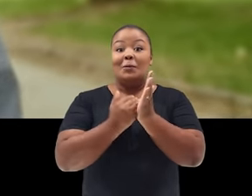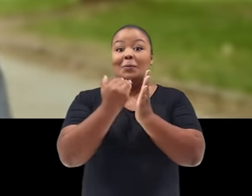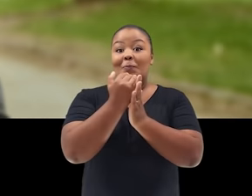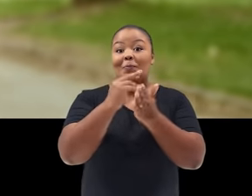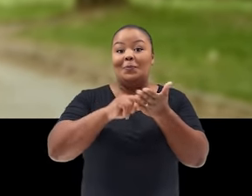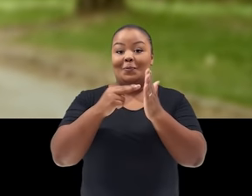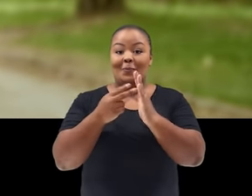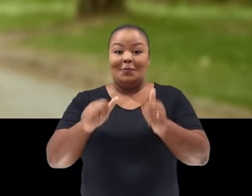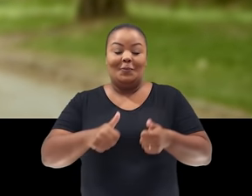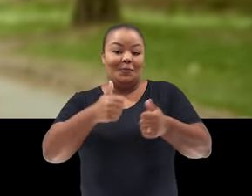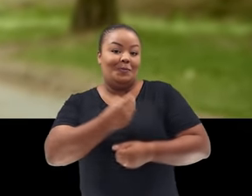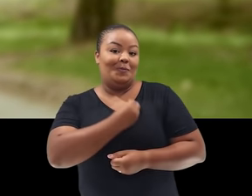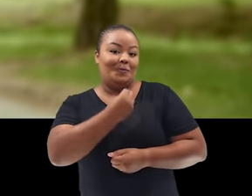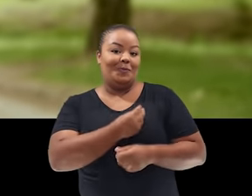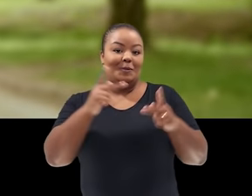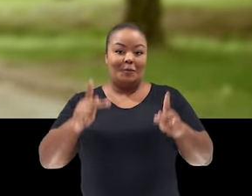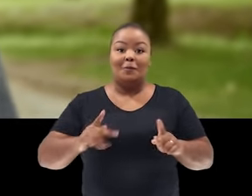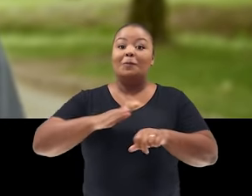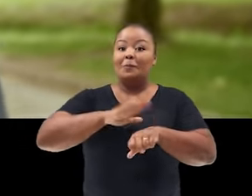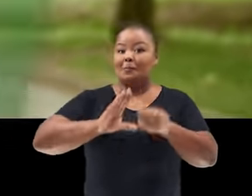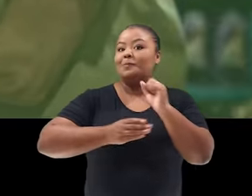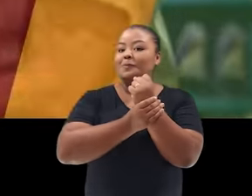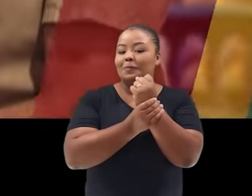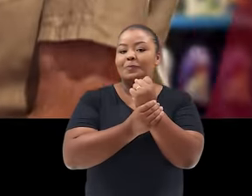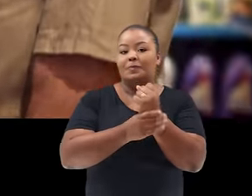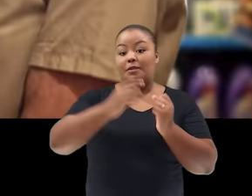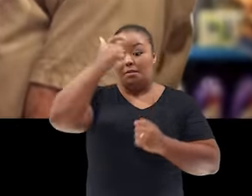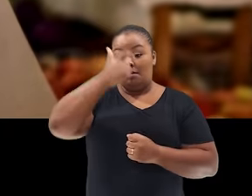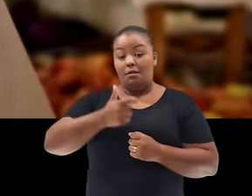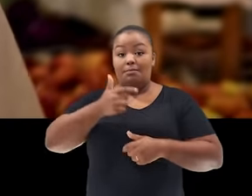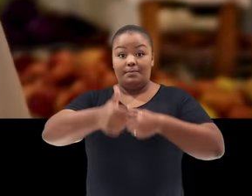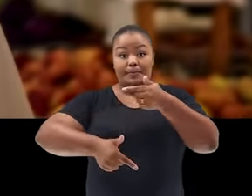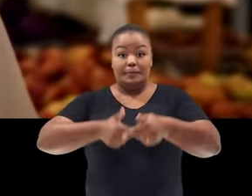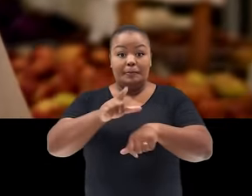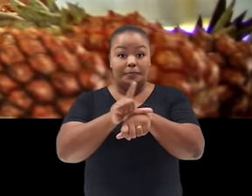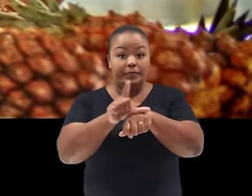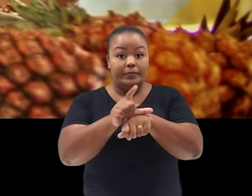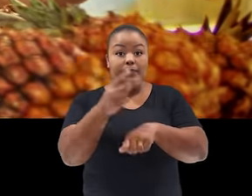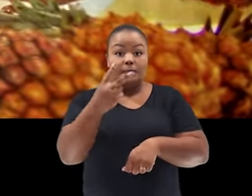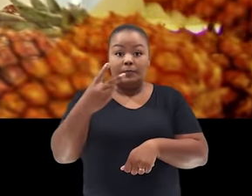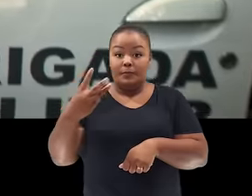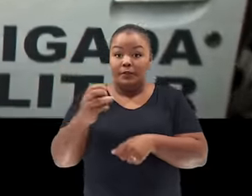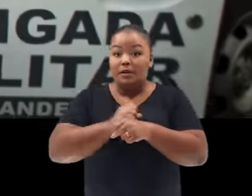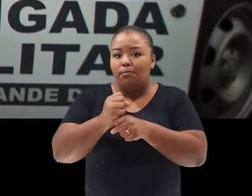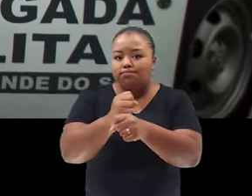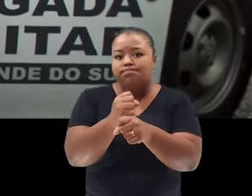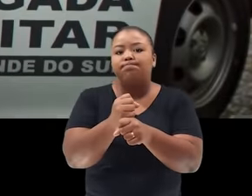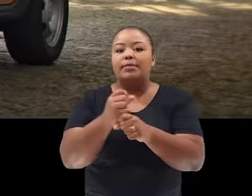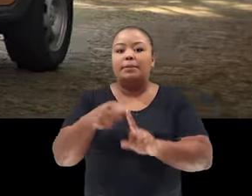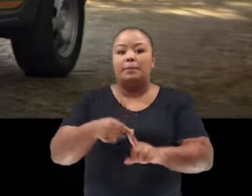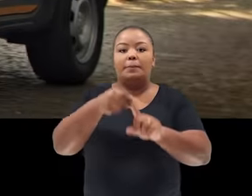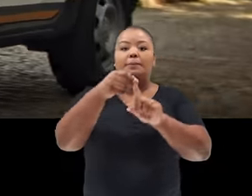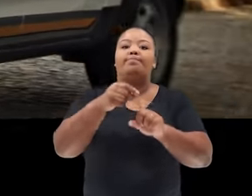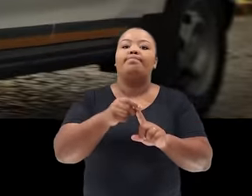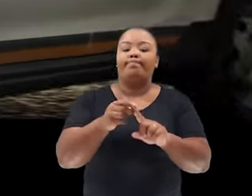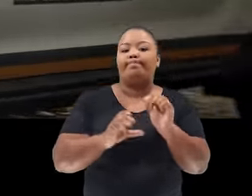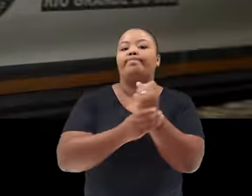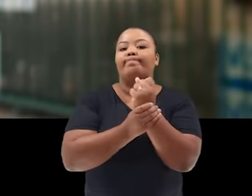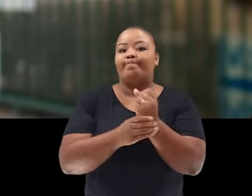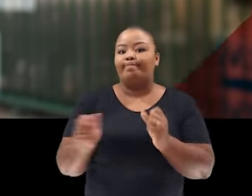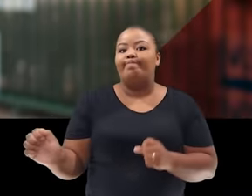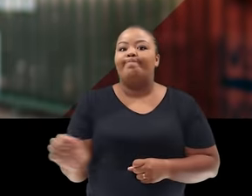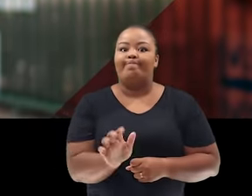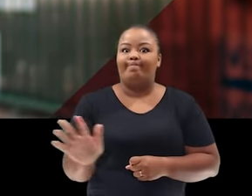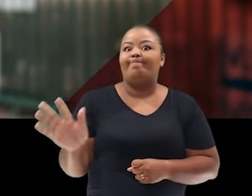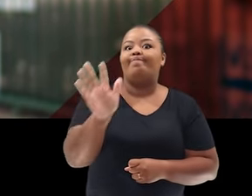Avançar é melhorar a vida das pessoas com mais segurança. Sou comerciante há 23 anos e principalmente a segurança